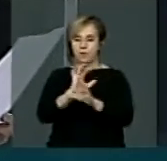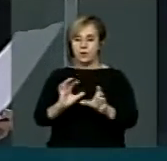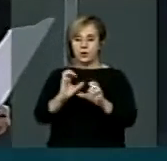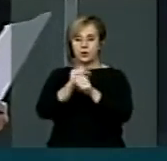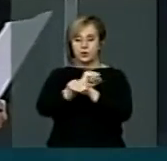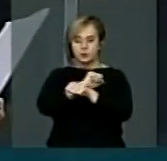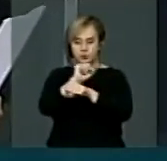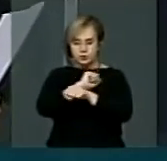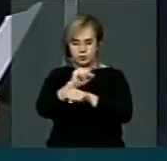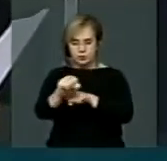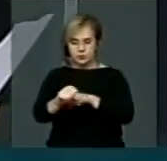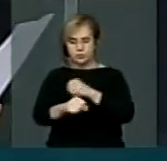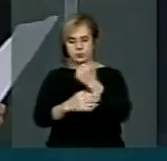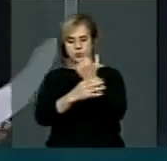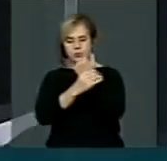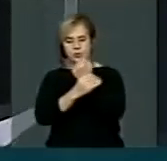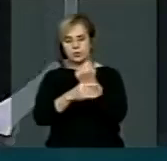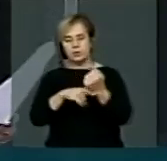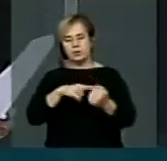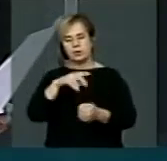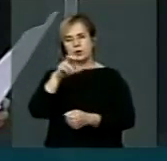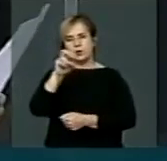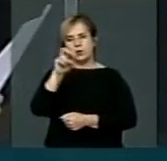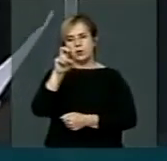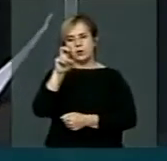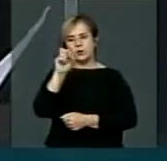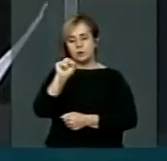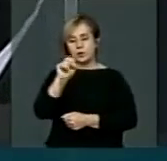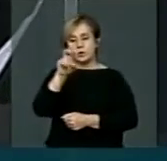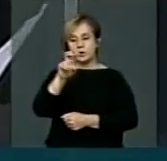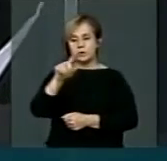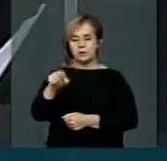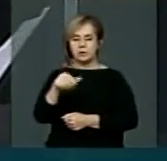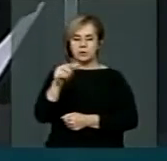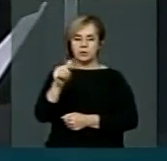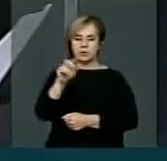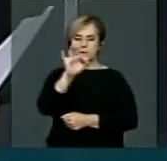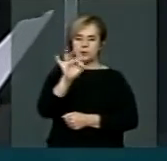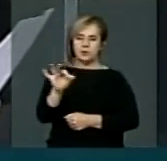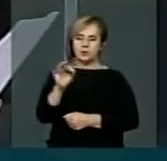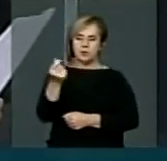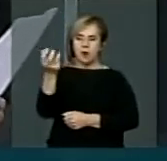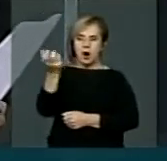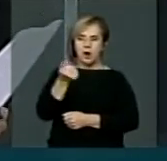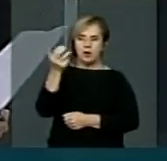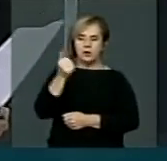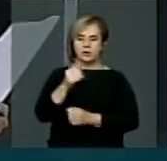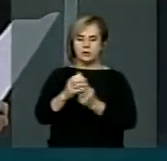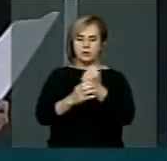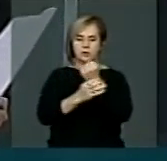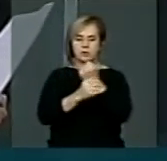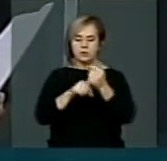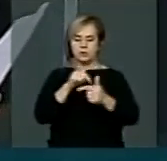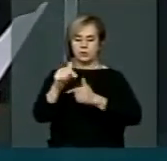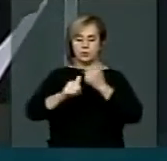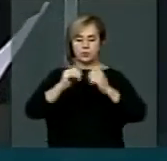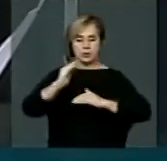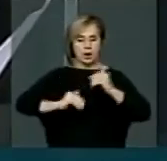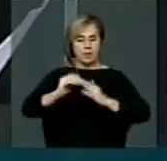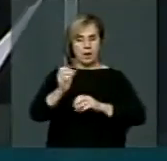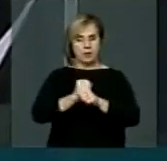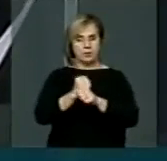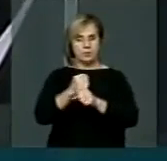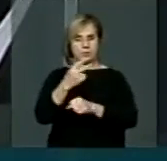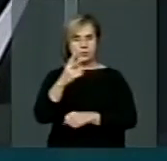esses empreendimentos obtiveram 85,7% da receita de seguros da atividade, portanto, em